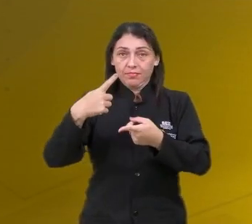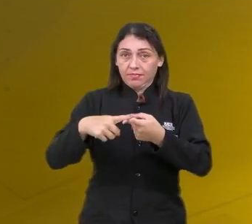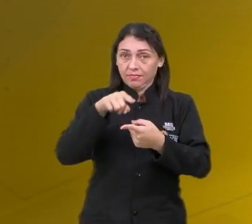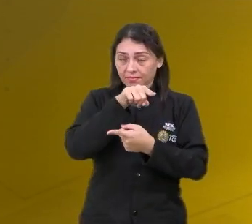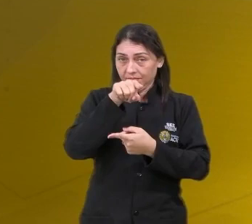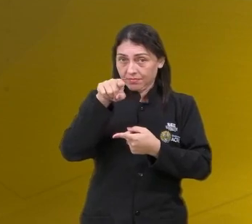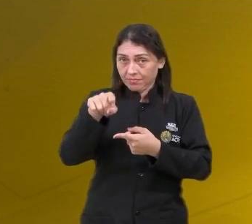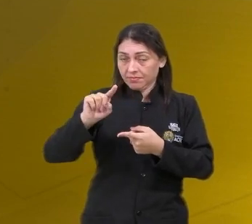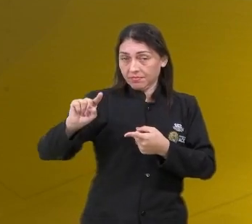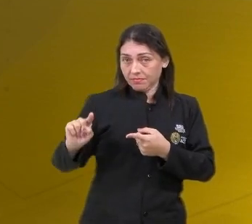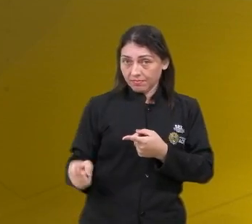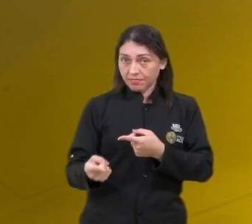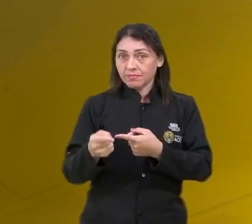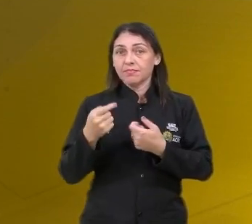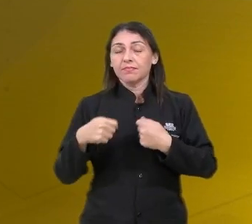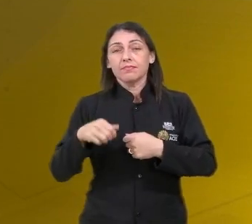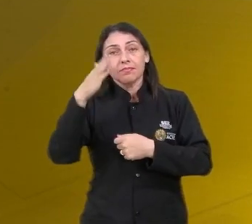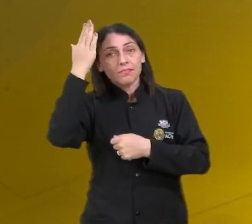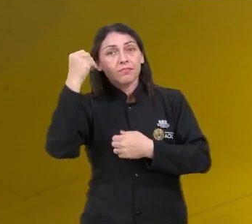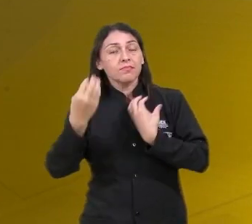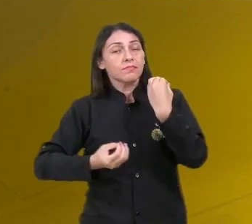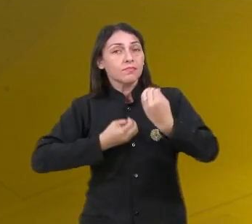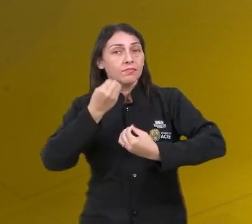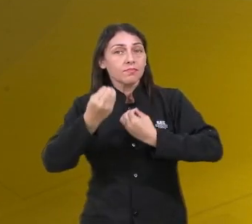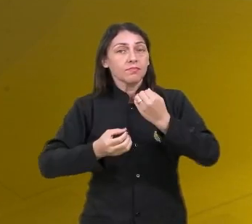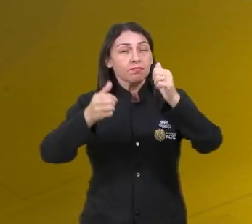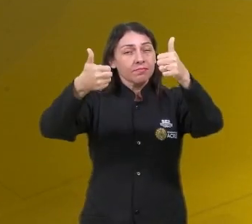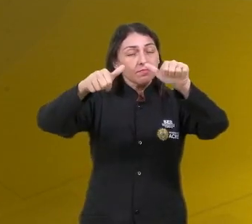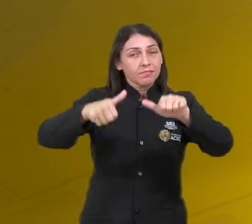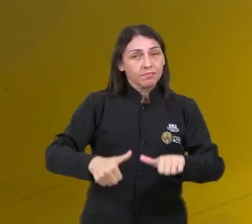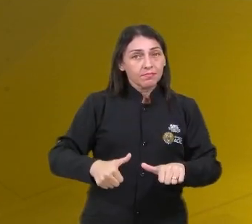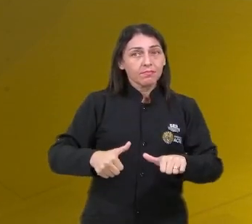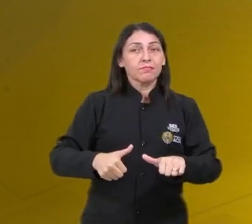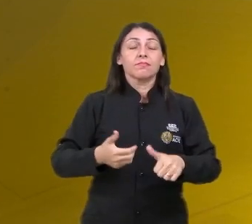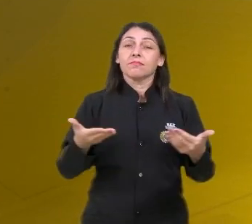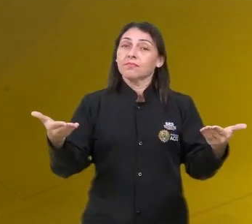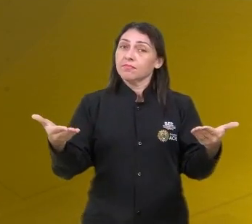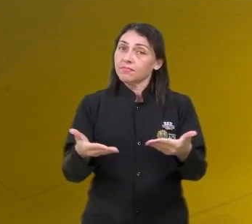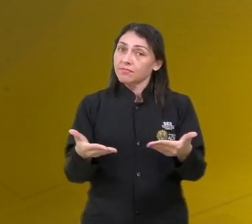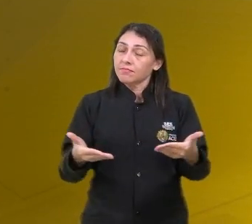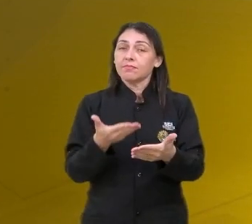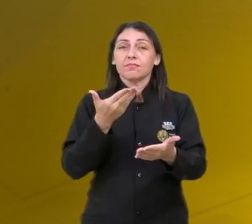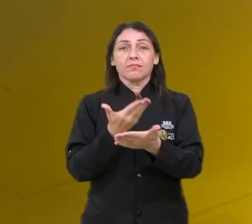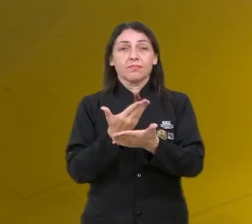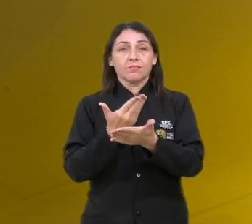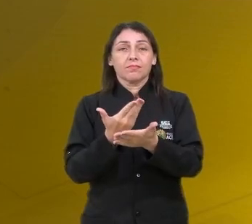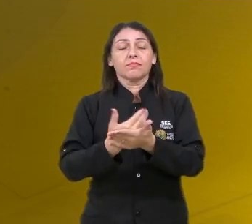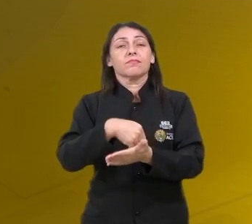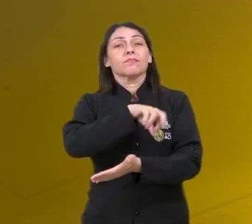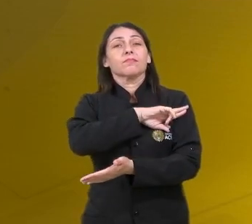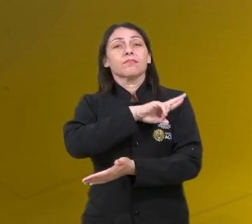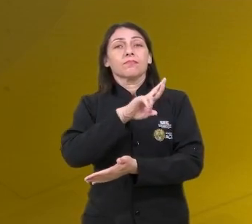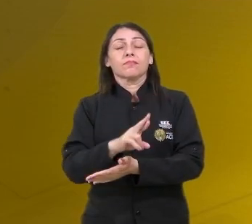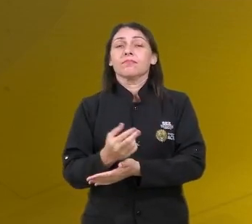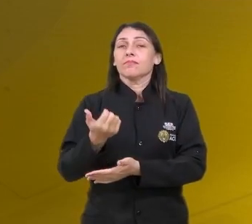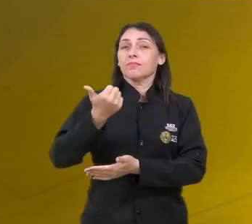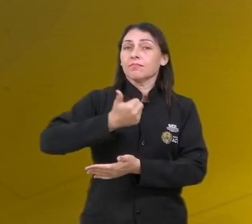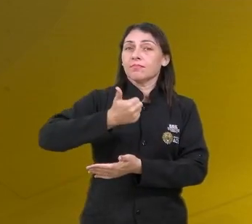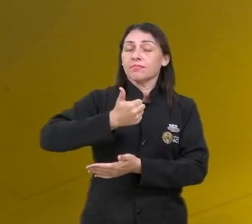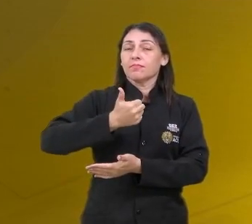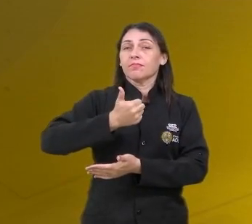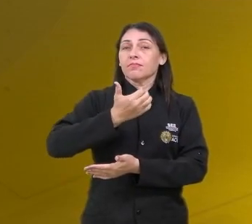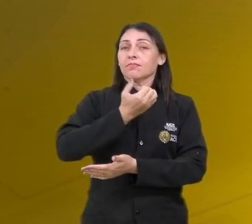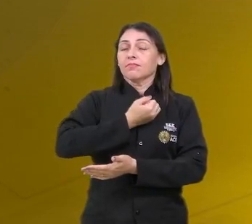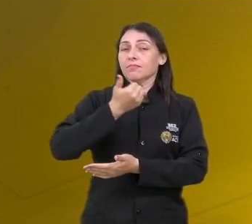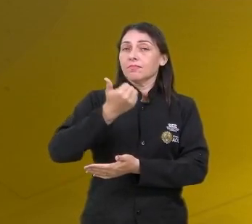para você tirar mil você tem que saber como você vai ser avaliado. Então hoje é a aula de competência número 1.